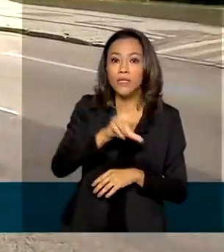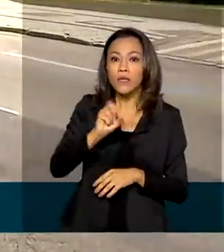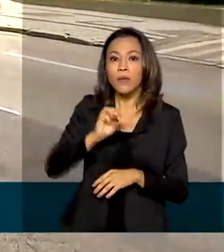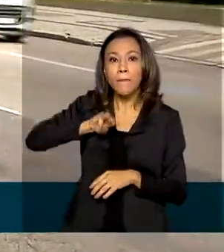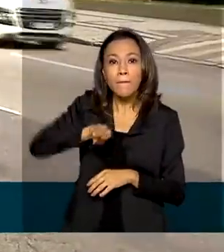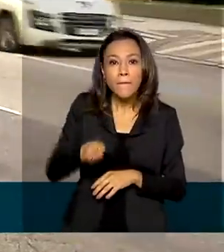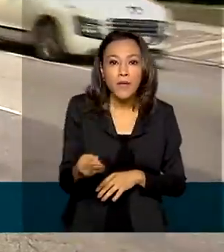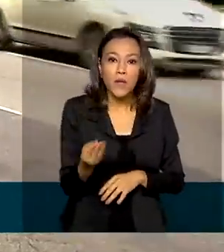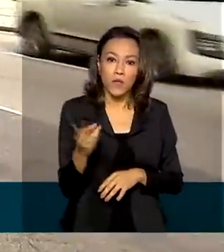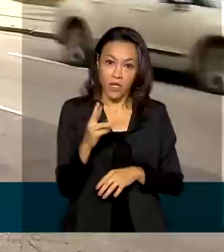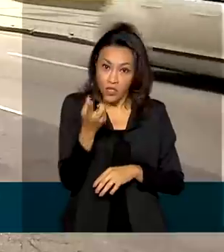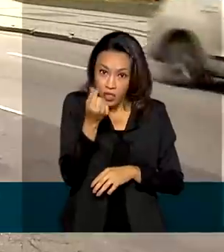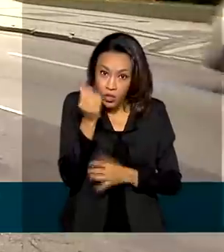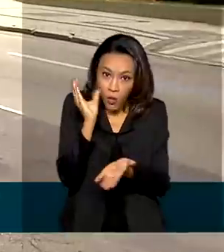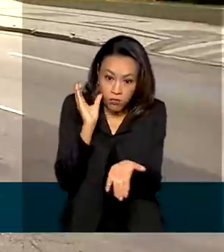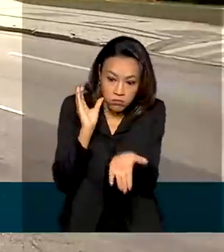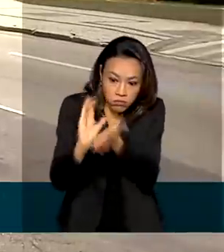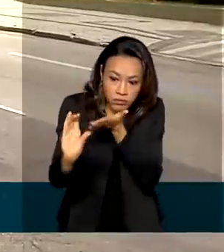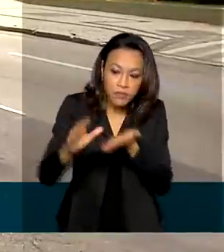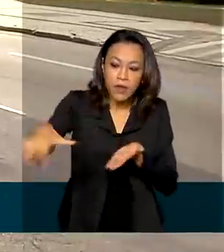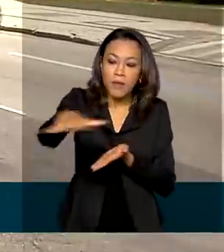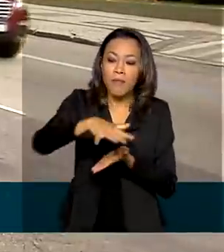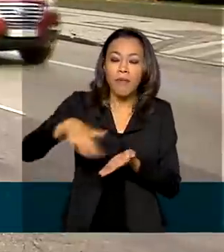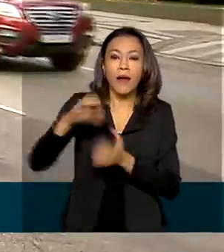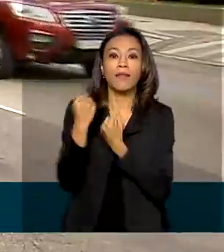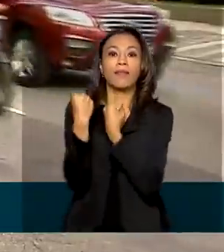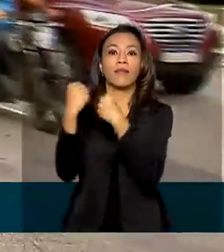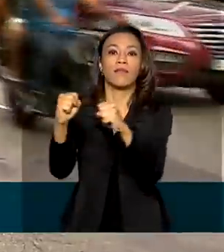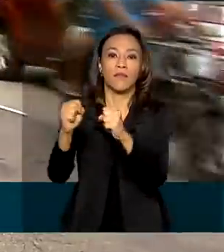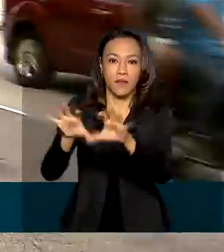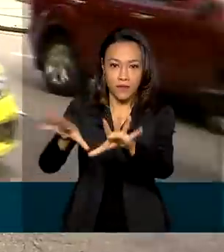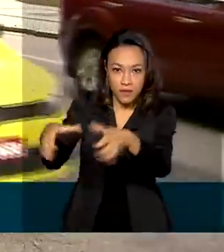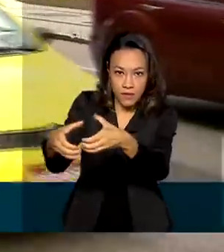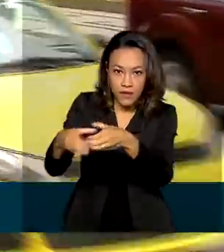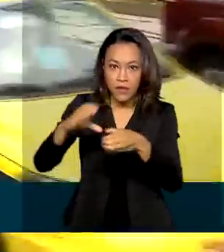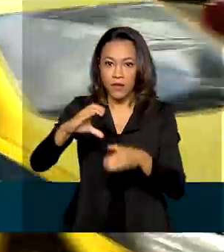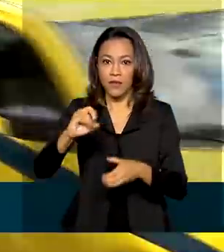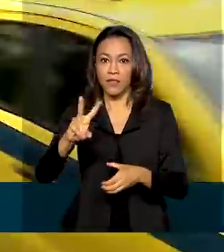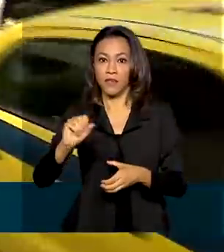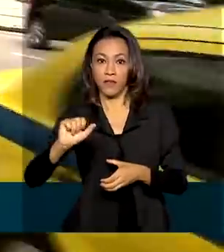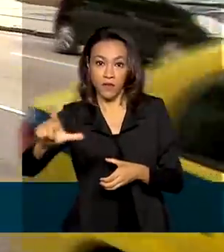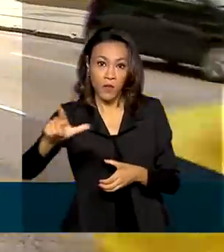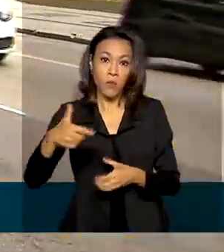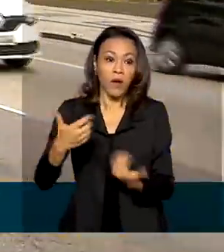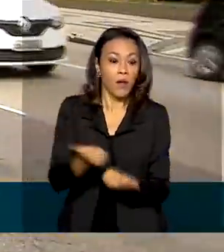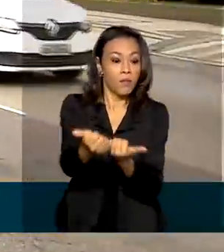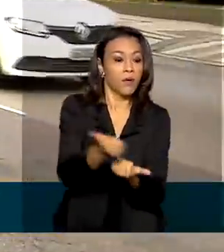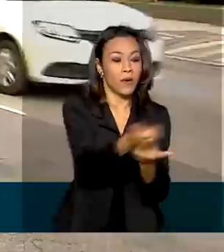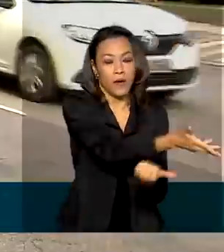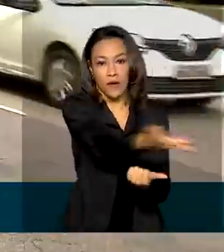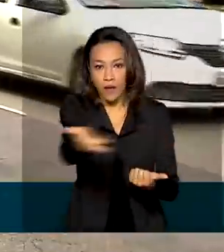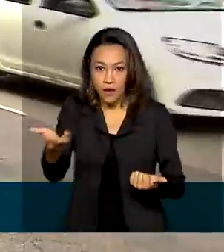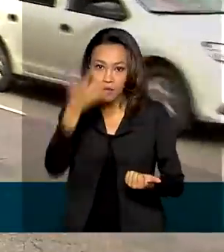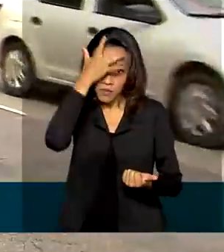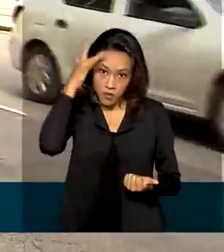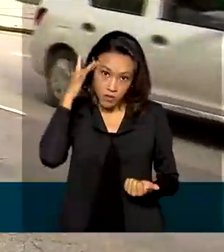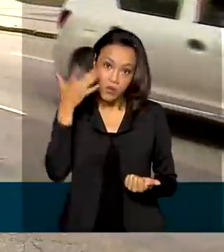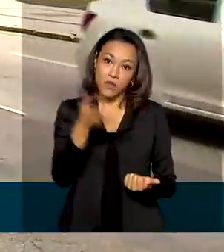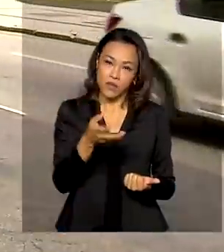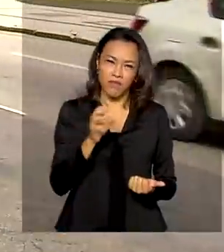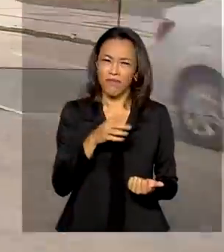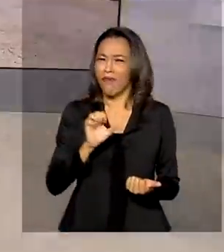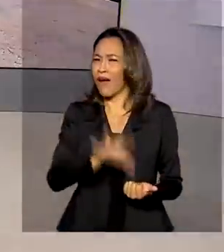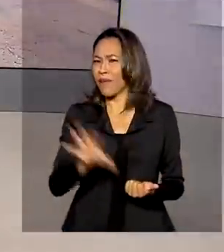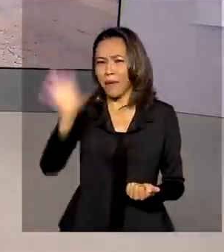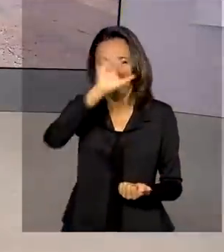para serem utilizados pela Defesa Civil no socorro e assistência às vítimas das chuvas em várias regiões do país. Renata.